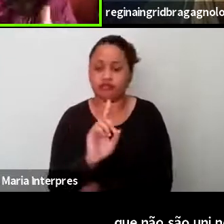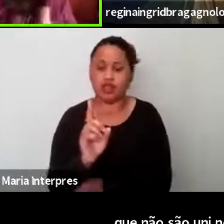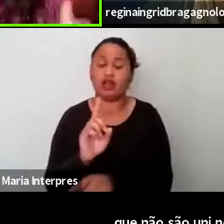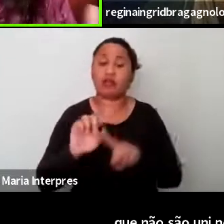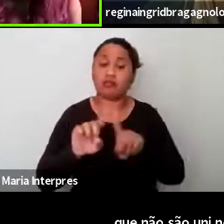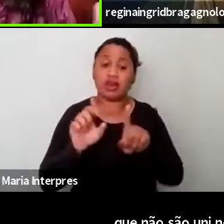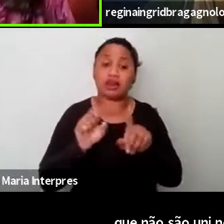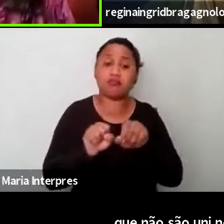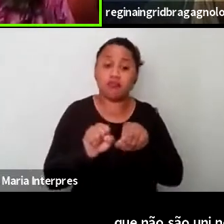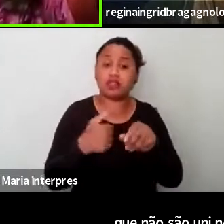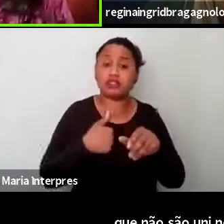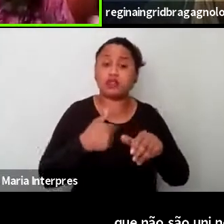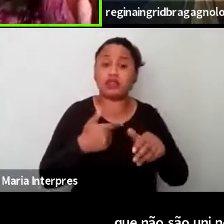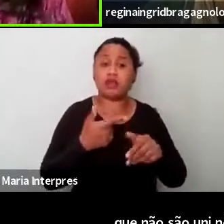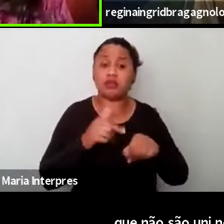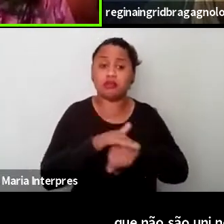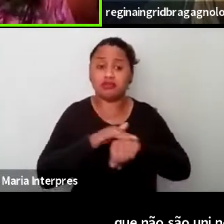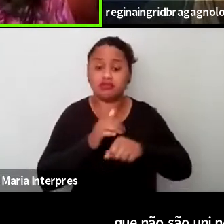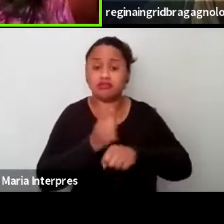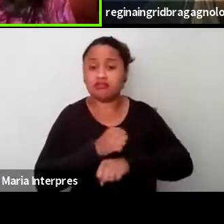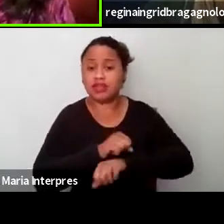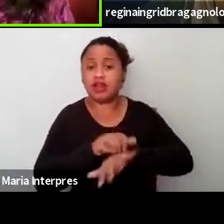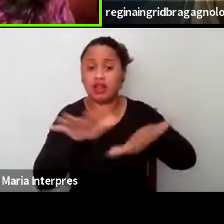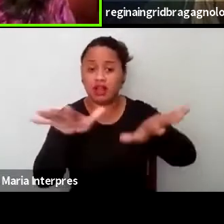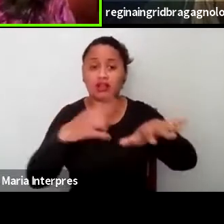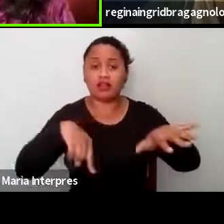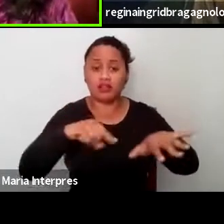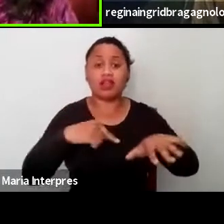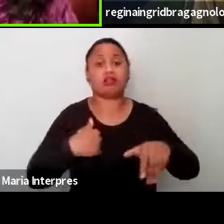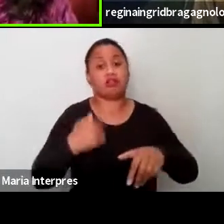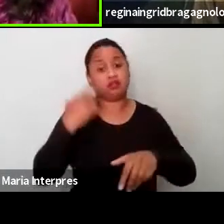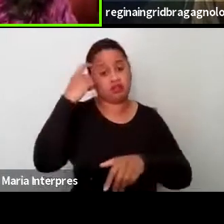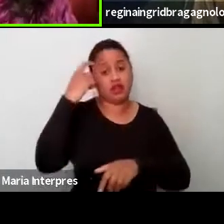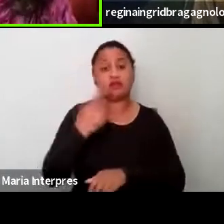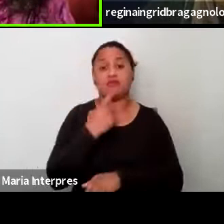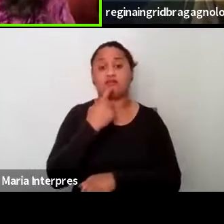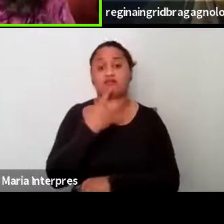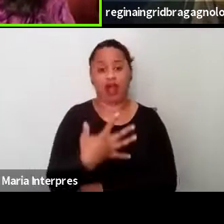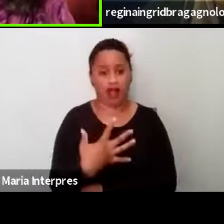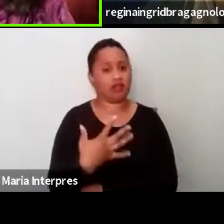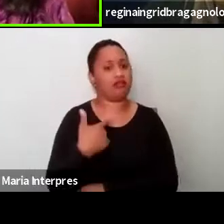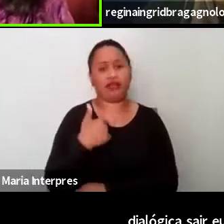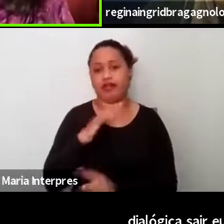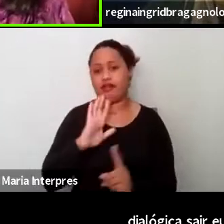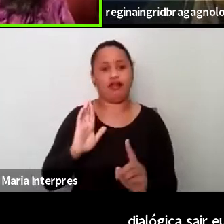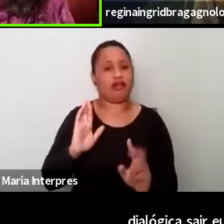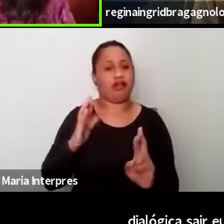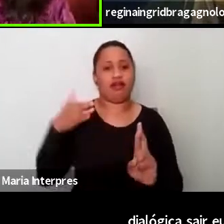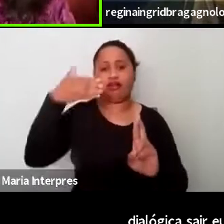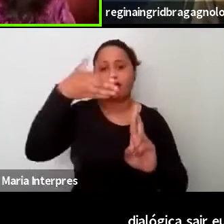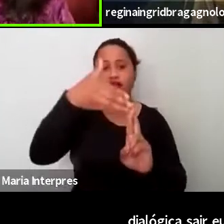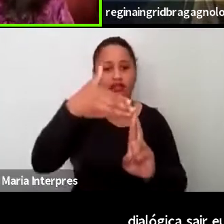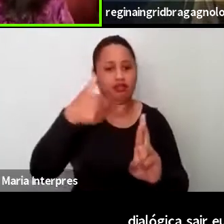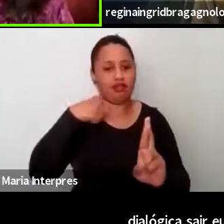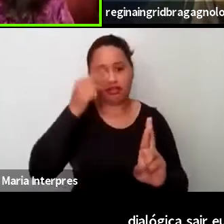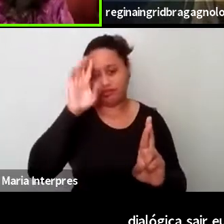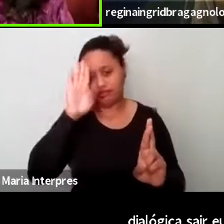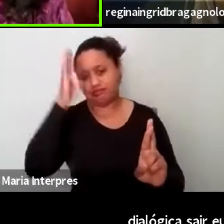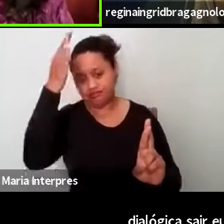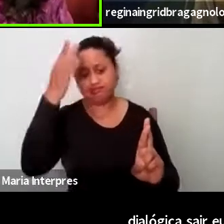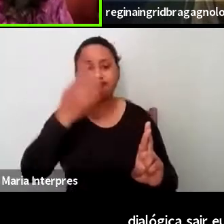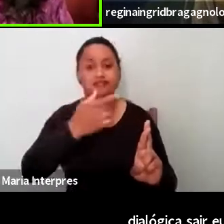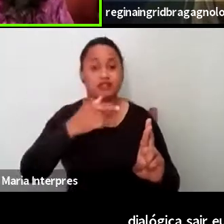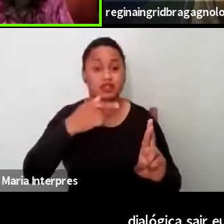mais dialógicas. Aí eu acho que Paulo Freire é a nossa referência maior, né? No Brasil, no mundo, né? E de entender